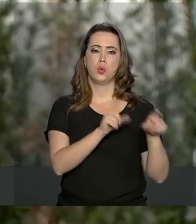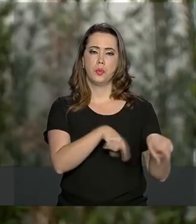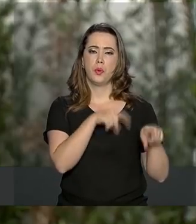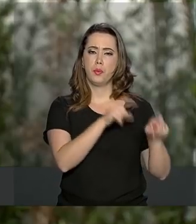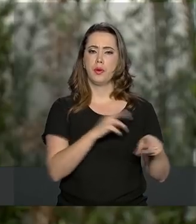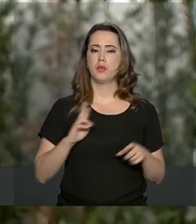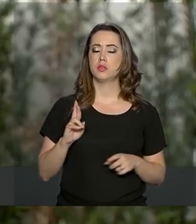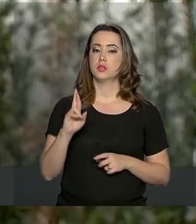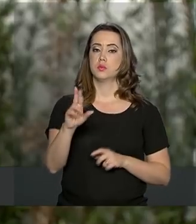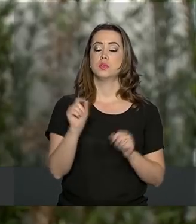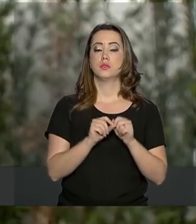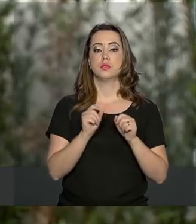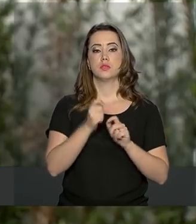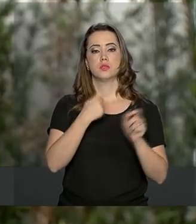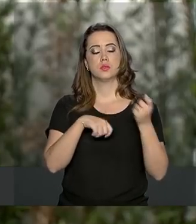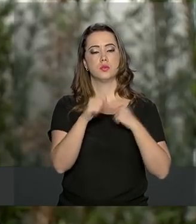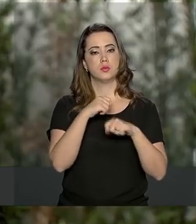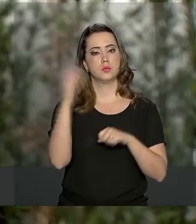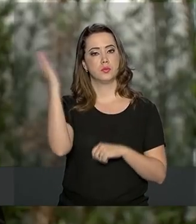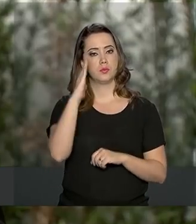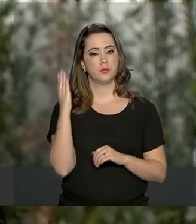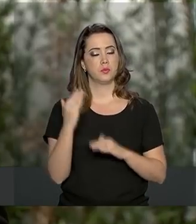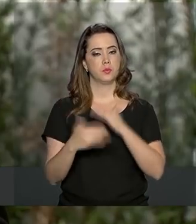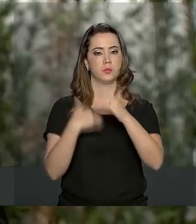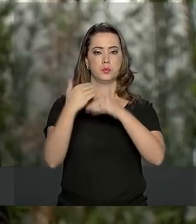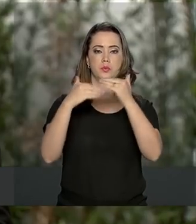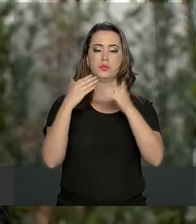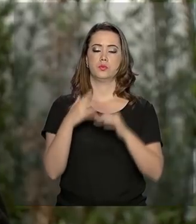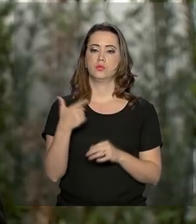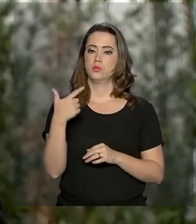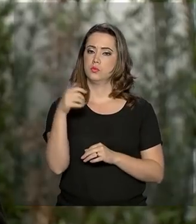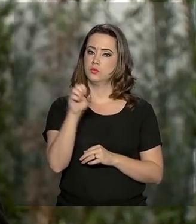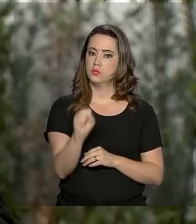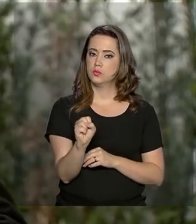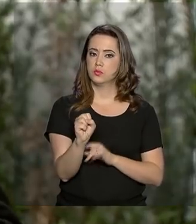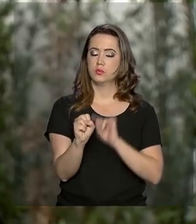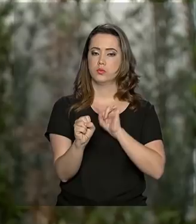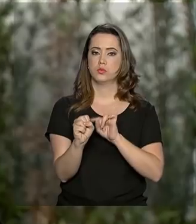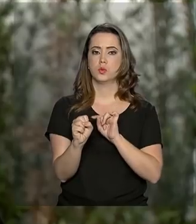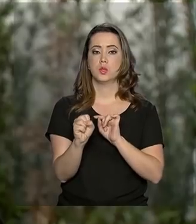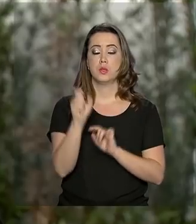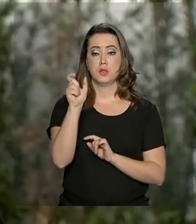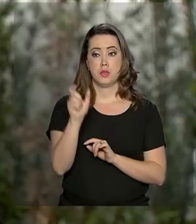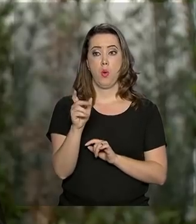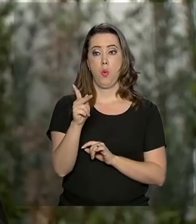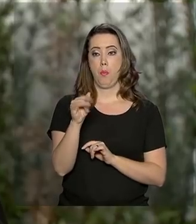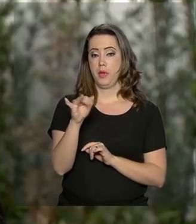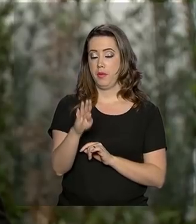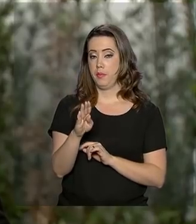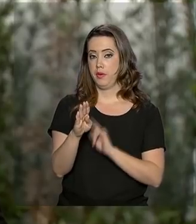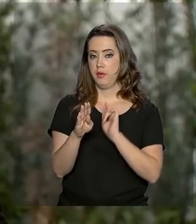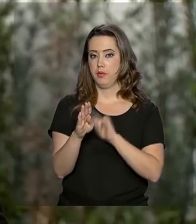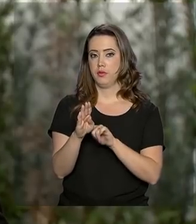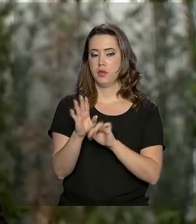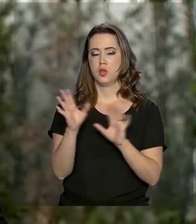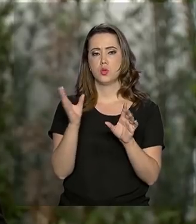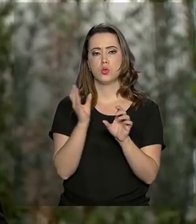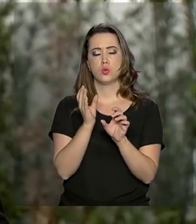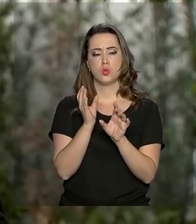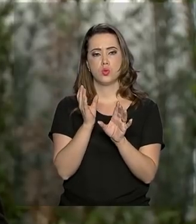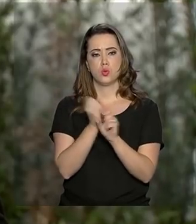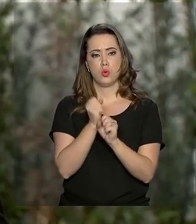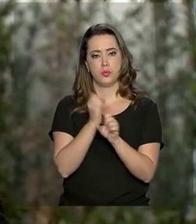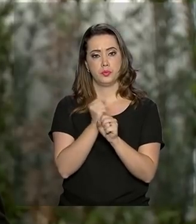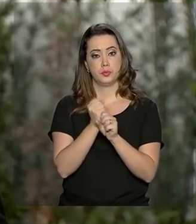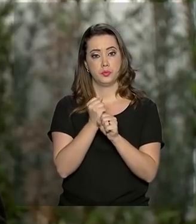responsável por fazer a economia do Brasil crescer, em 2018, quem fez o PIB, a soma de todas as riquezas